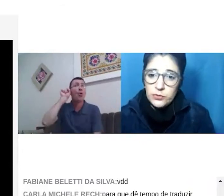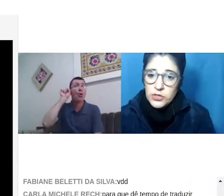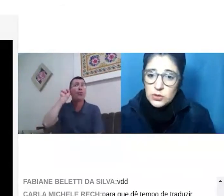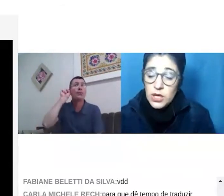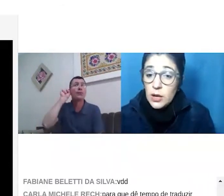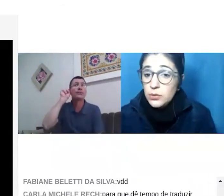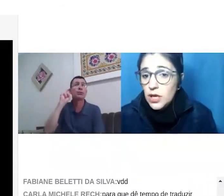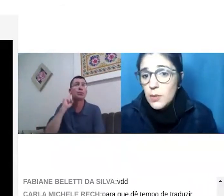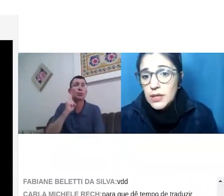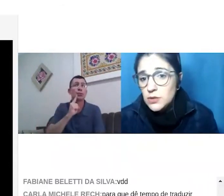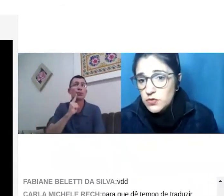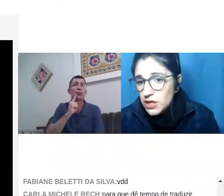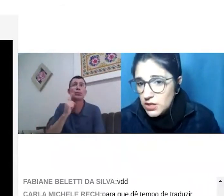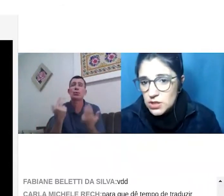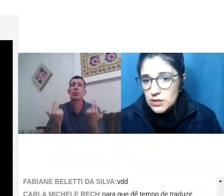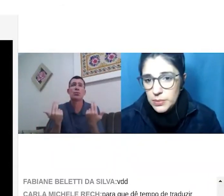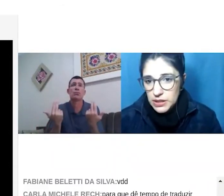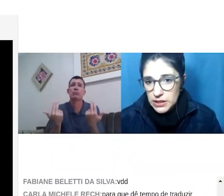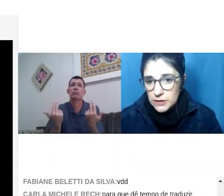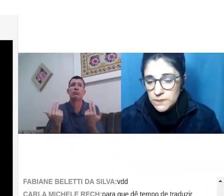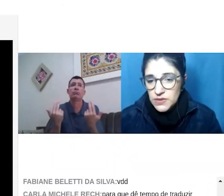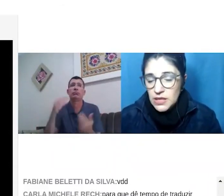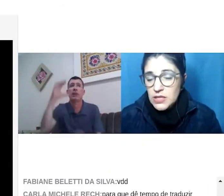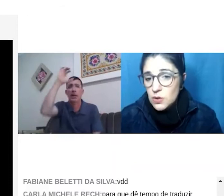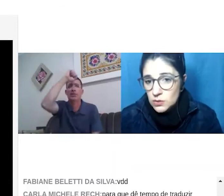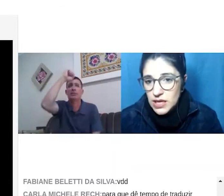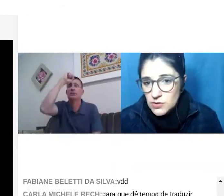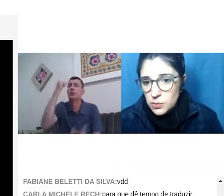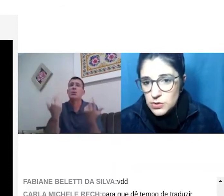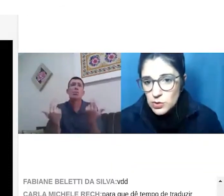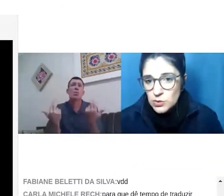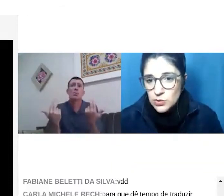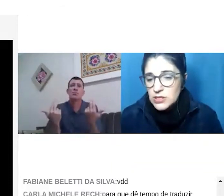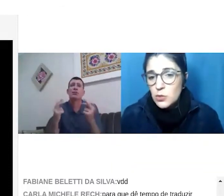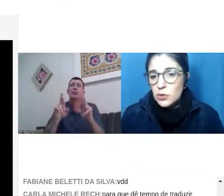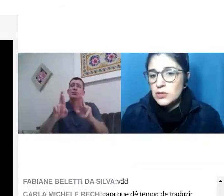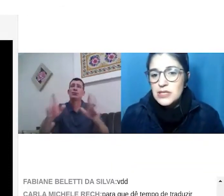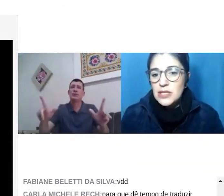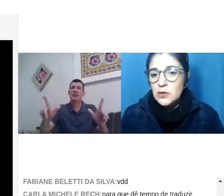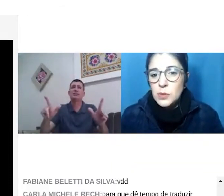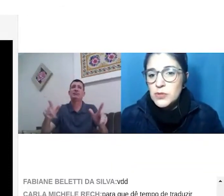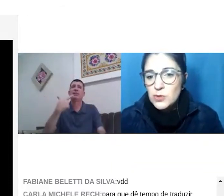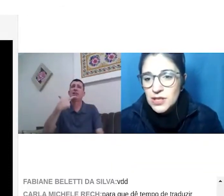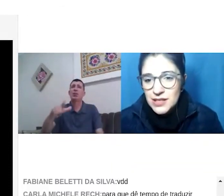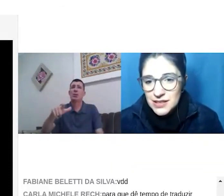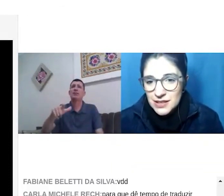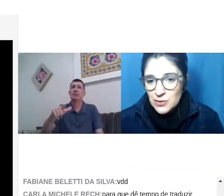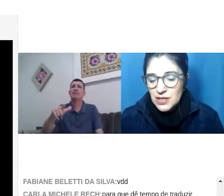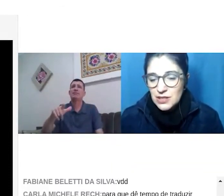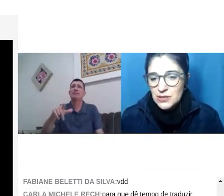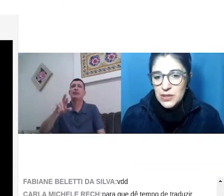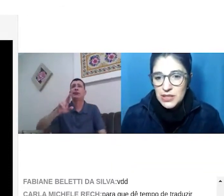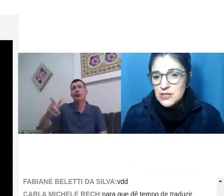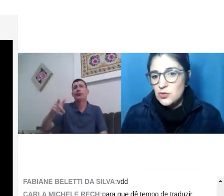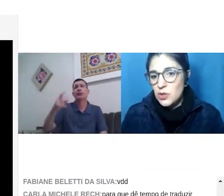para o professor porque é uma língua diferente ainda para ele né? isso acontece com a pessoa surda assim como aconteceria com uma pessoa que não